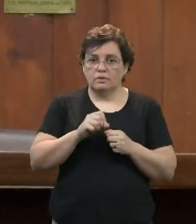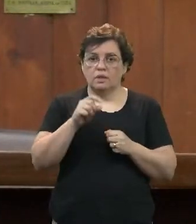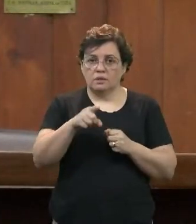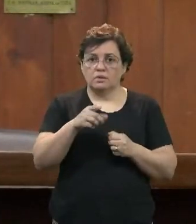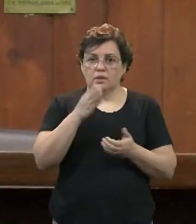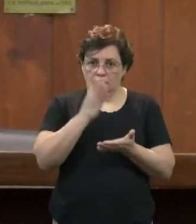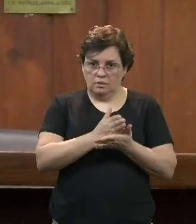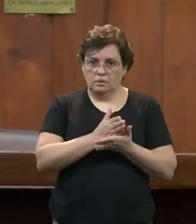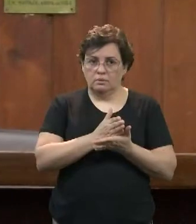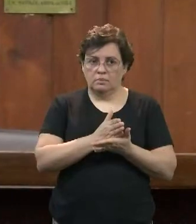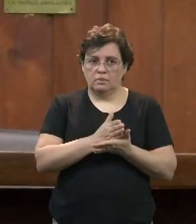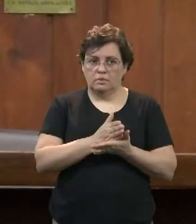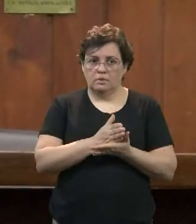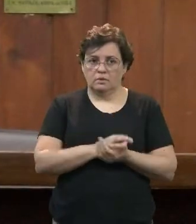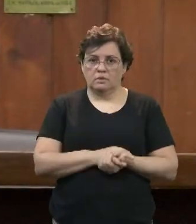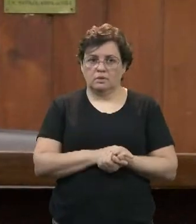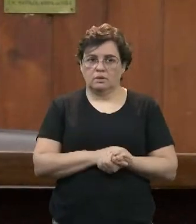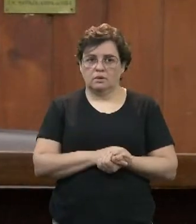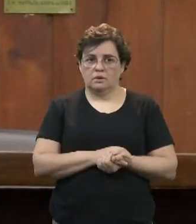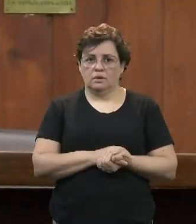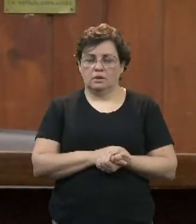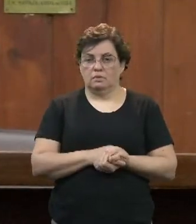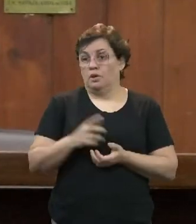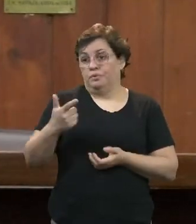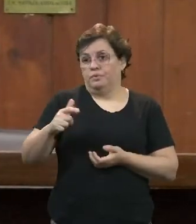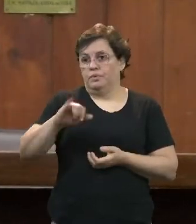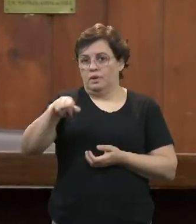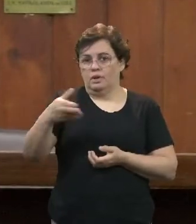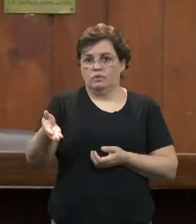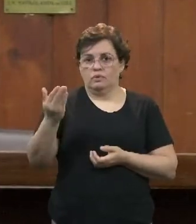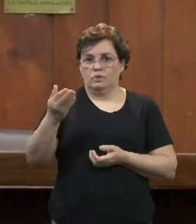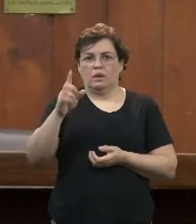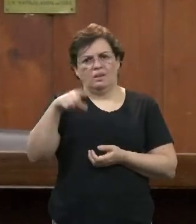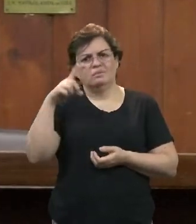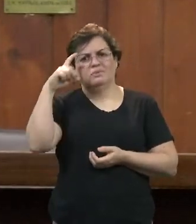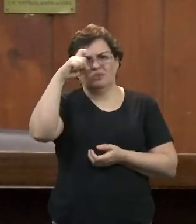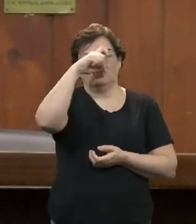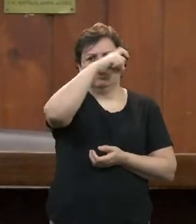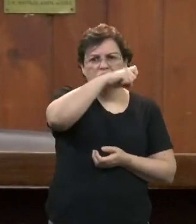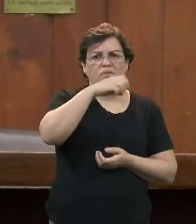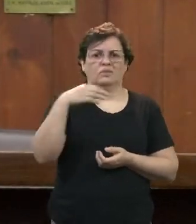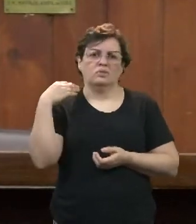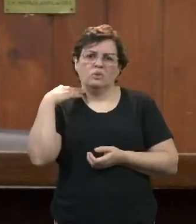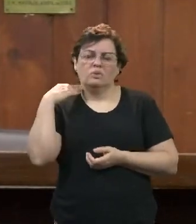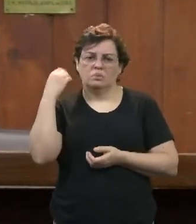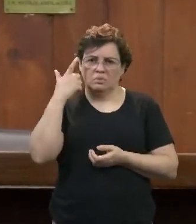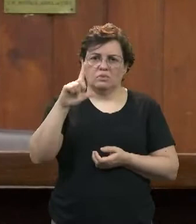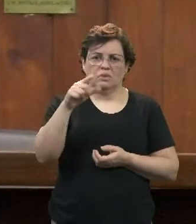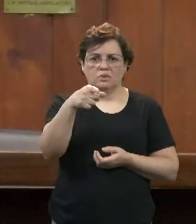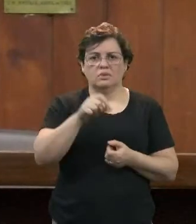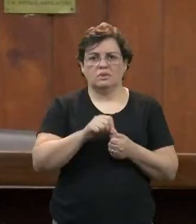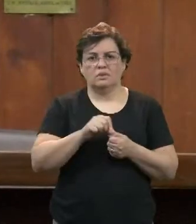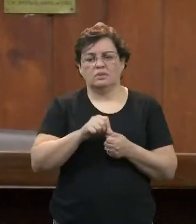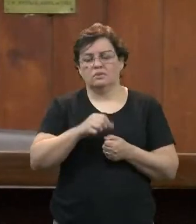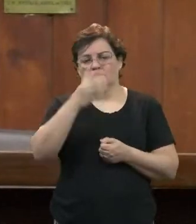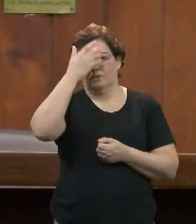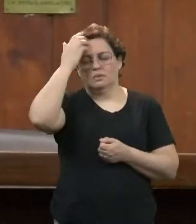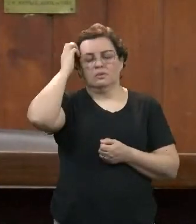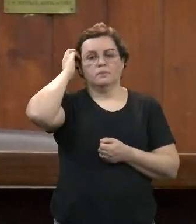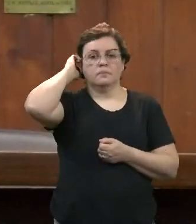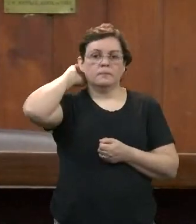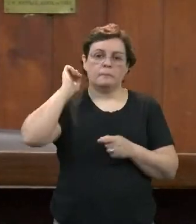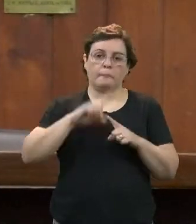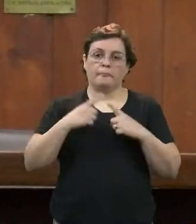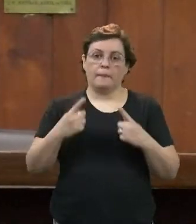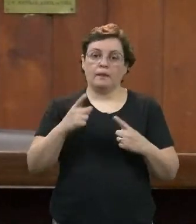foi considerado como não ter juros, que é outra questão também difícil, dificilmente os bancos conseguiriam fazer isso, mas